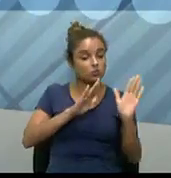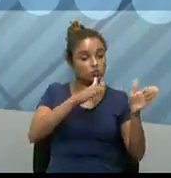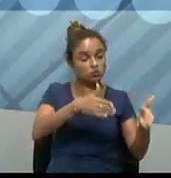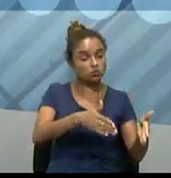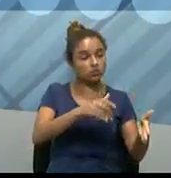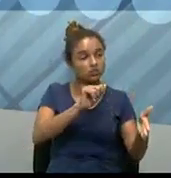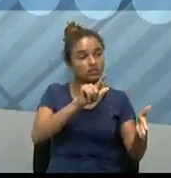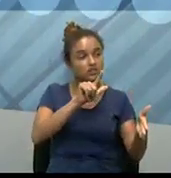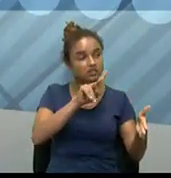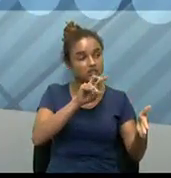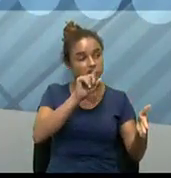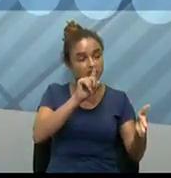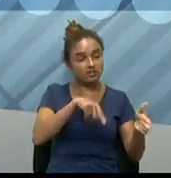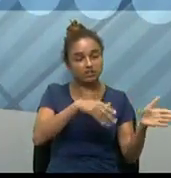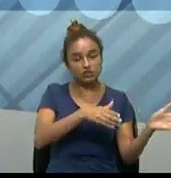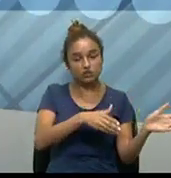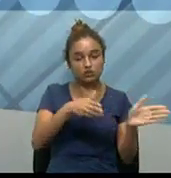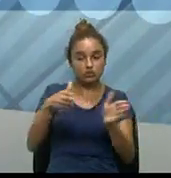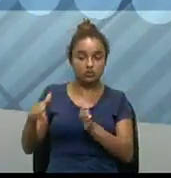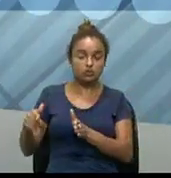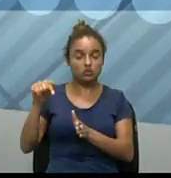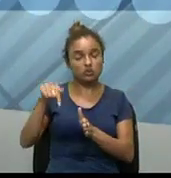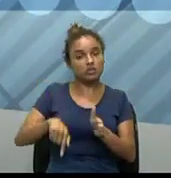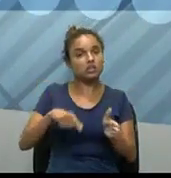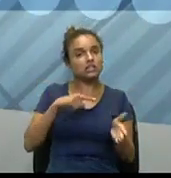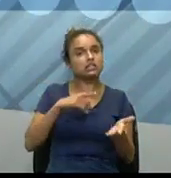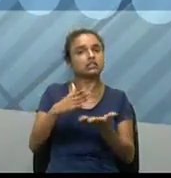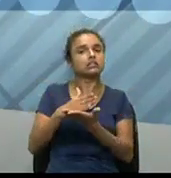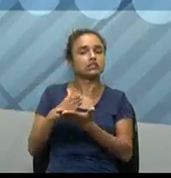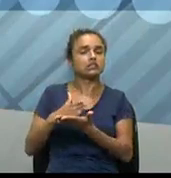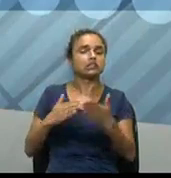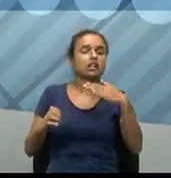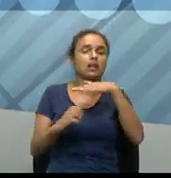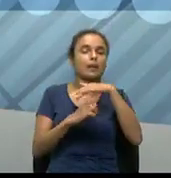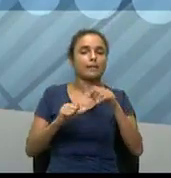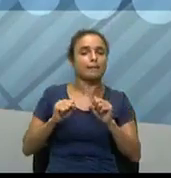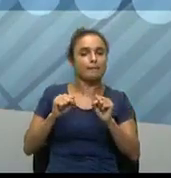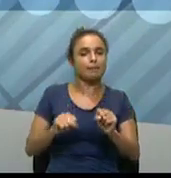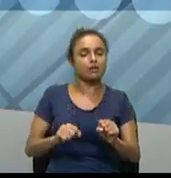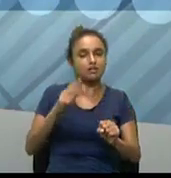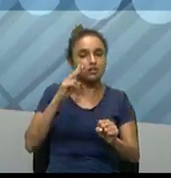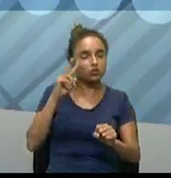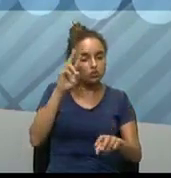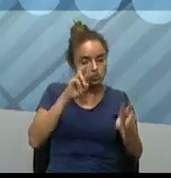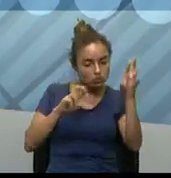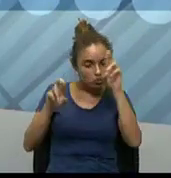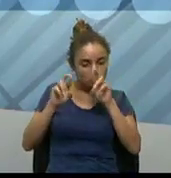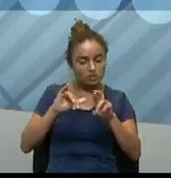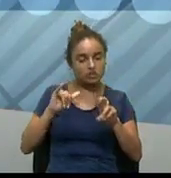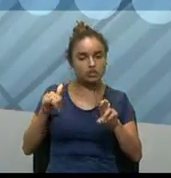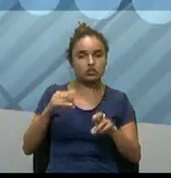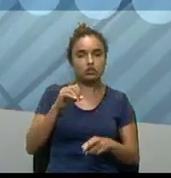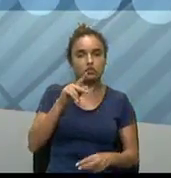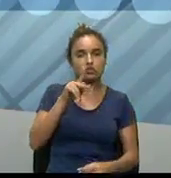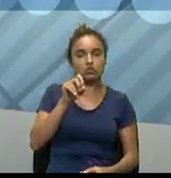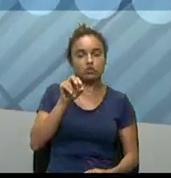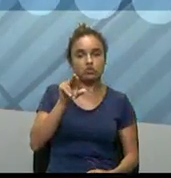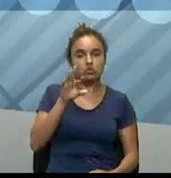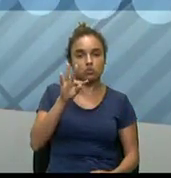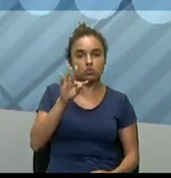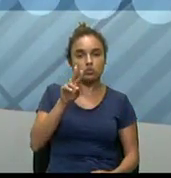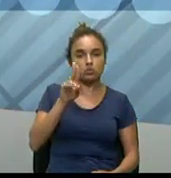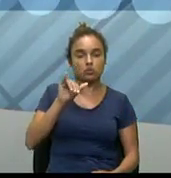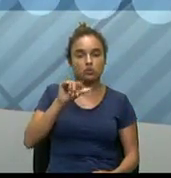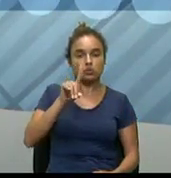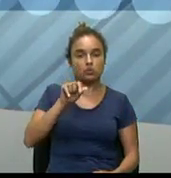público-alvo seleto, né? Então, algumas empresas elas podem ver isso como uma oportunidade, né?